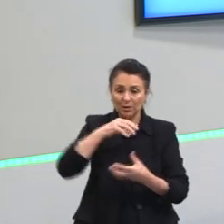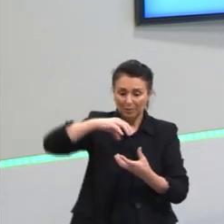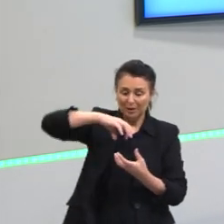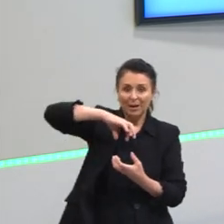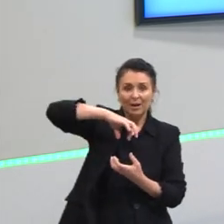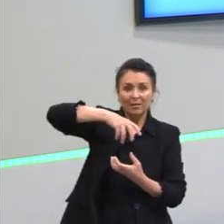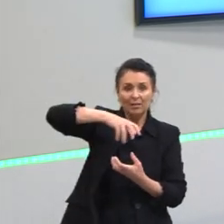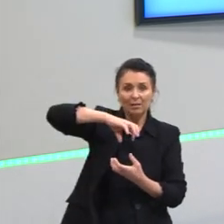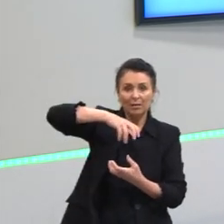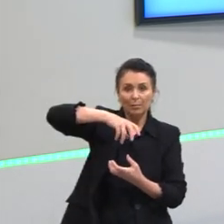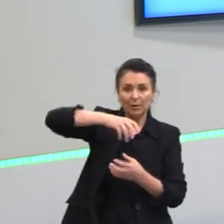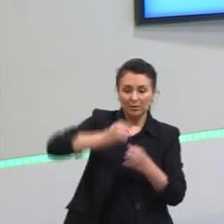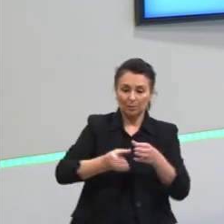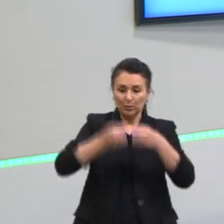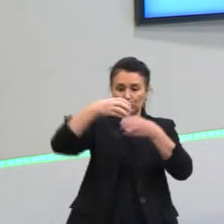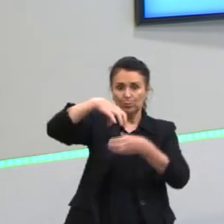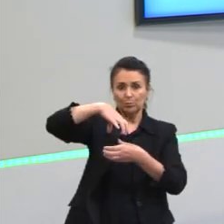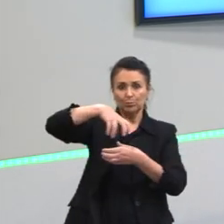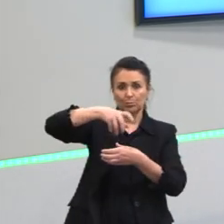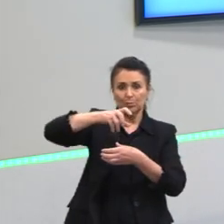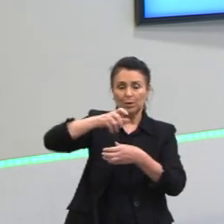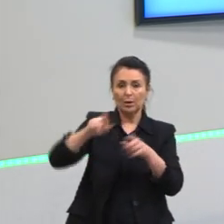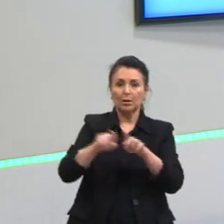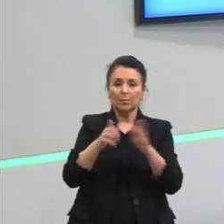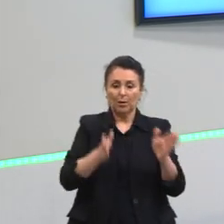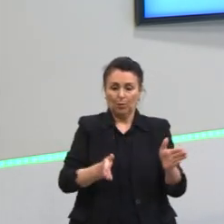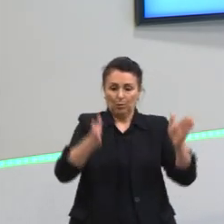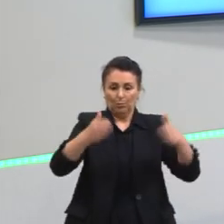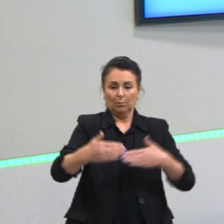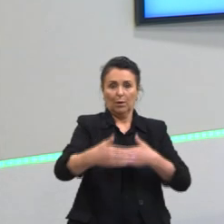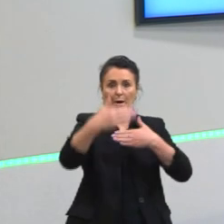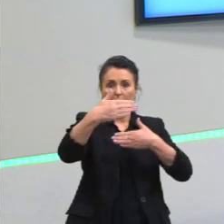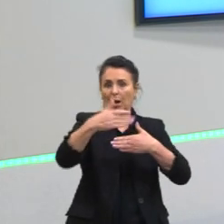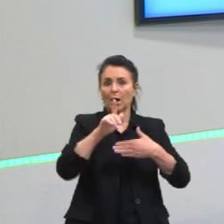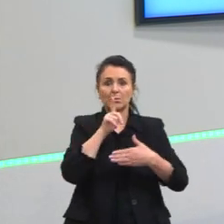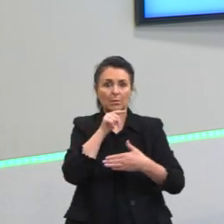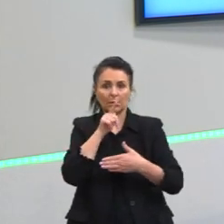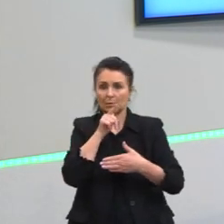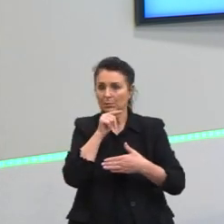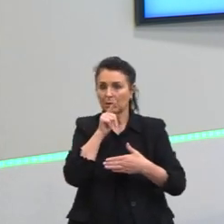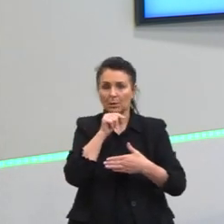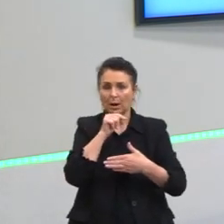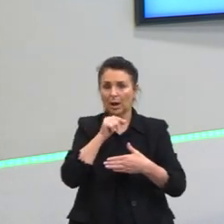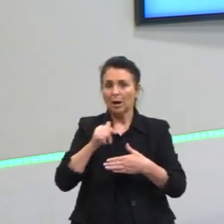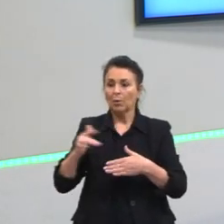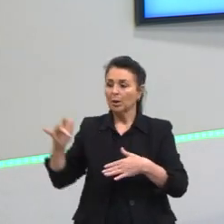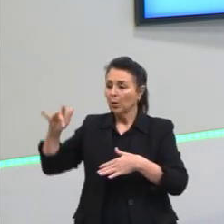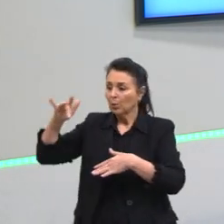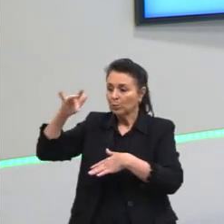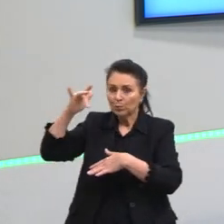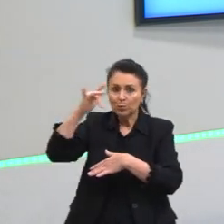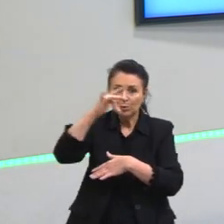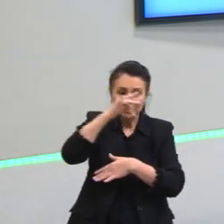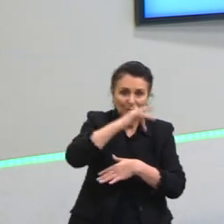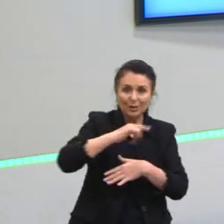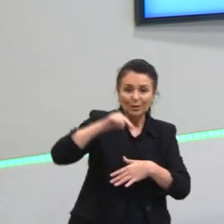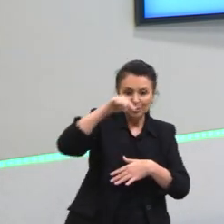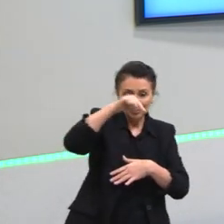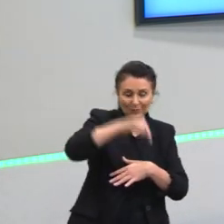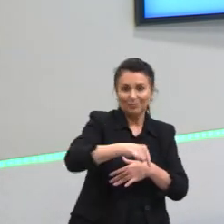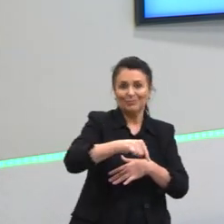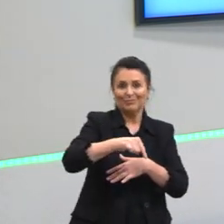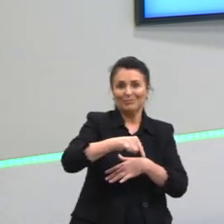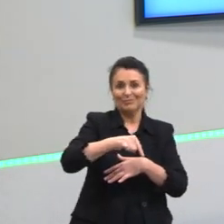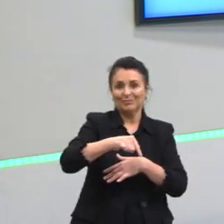até uma caixa d'água destampada. Então, o mosquito vai encontrar ali um ambiente propício a